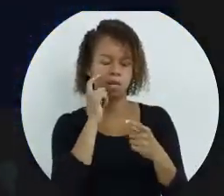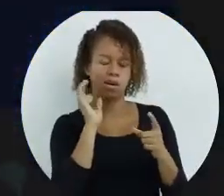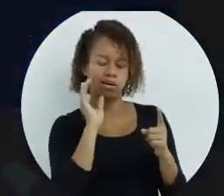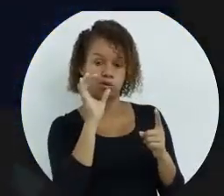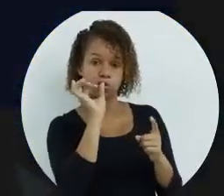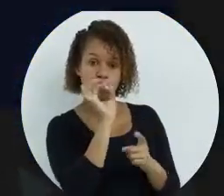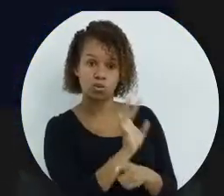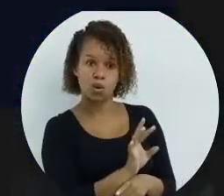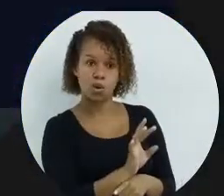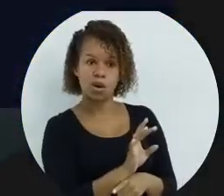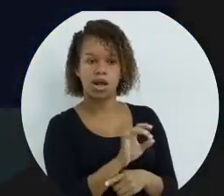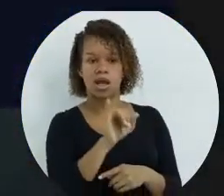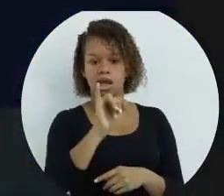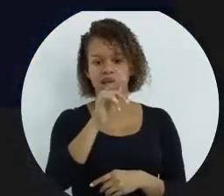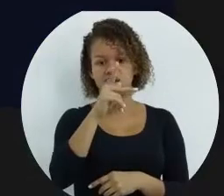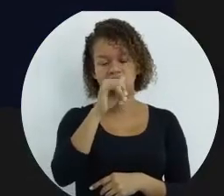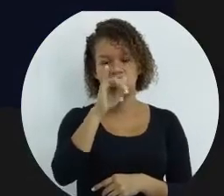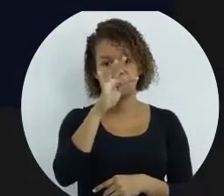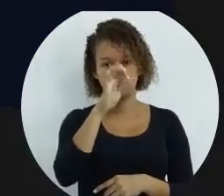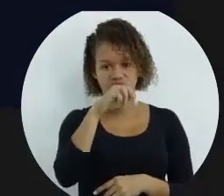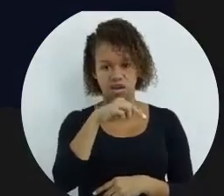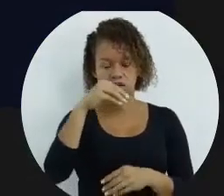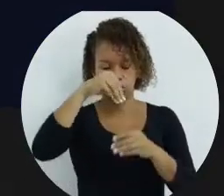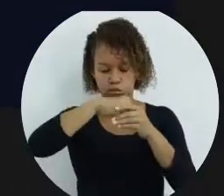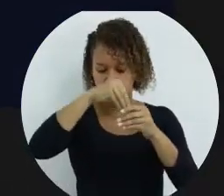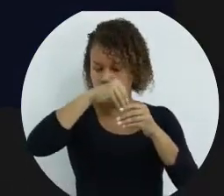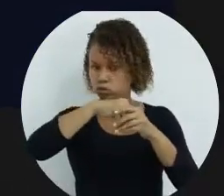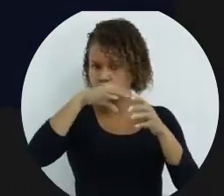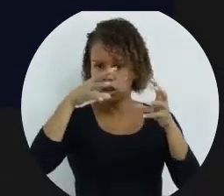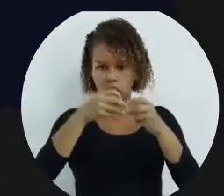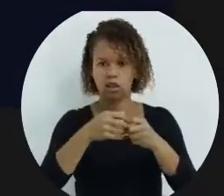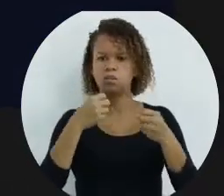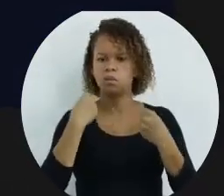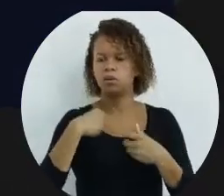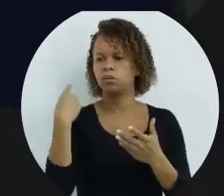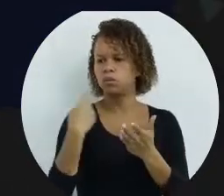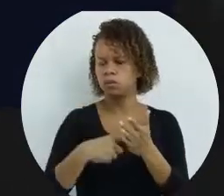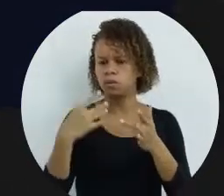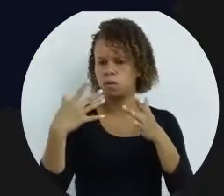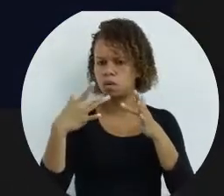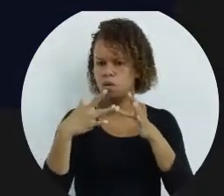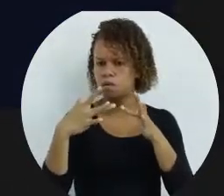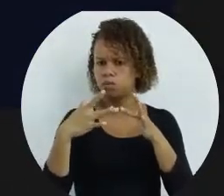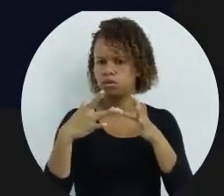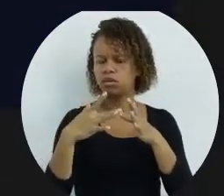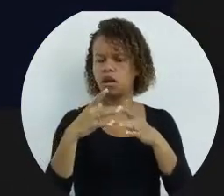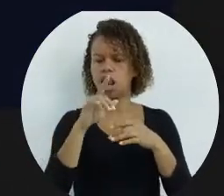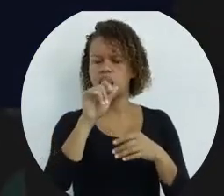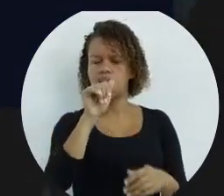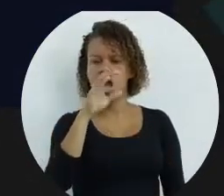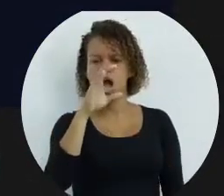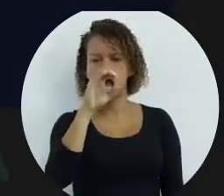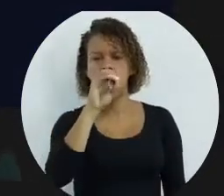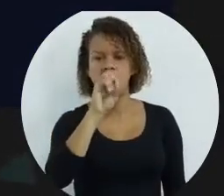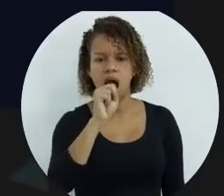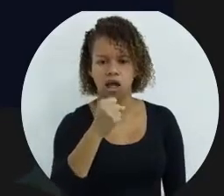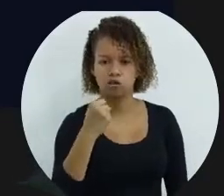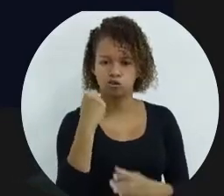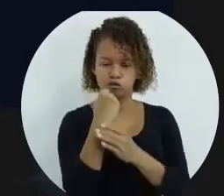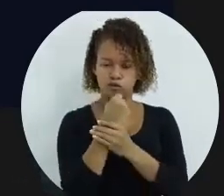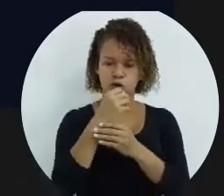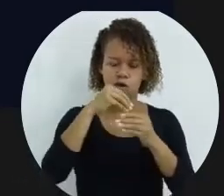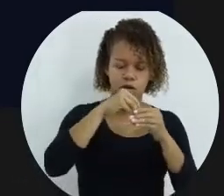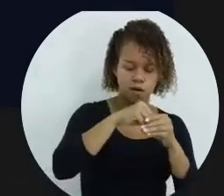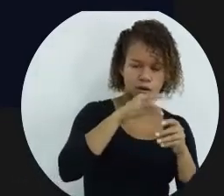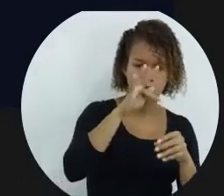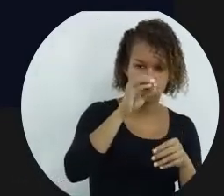for e a gente tem o comando if dentro dele. Então, gente pode sim combinar. gente pode colocar laços dentro de